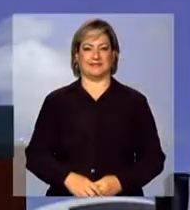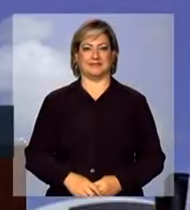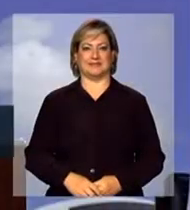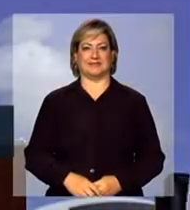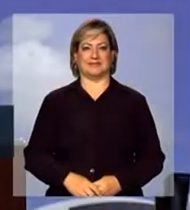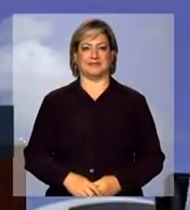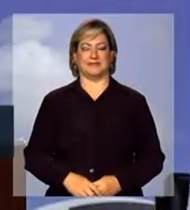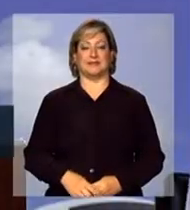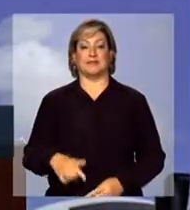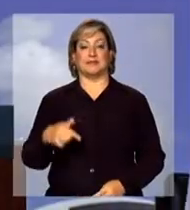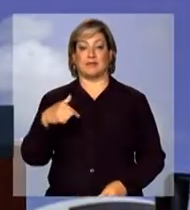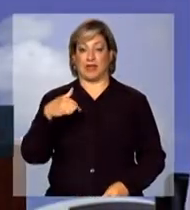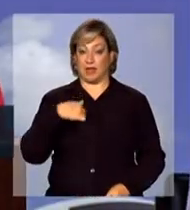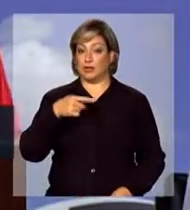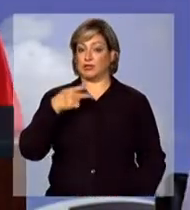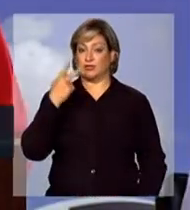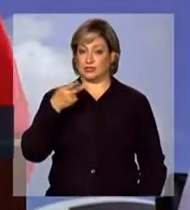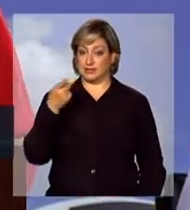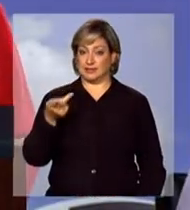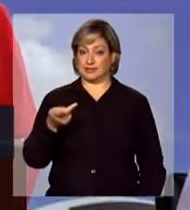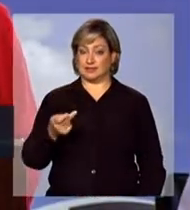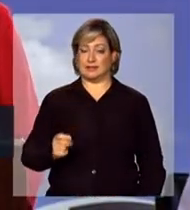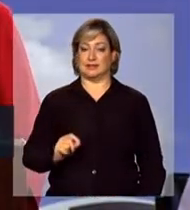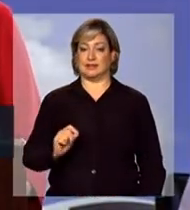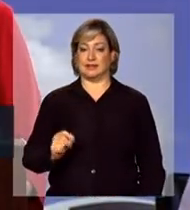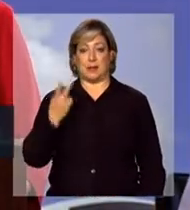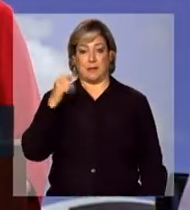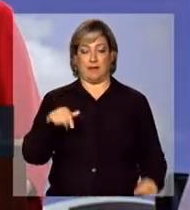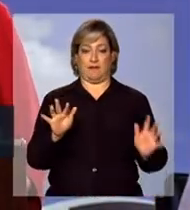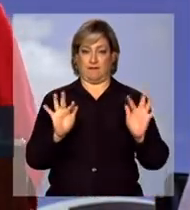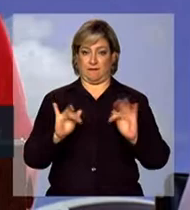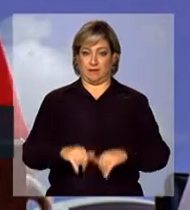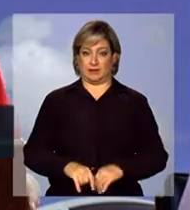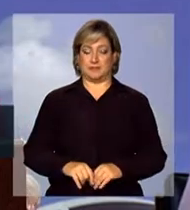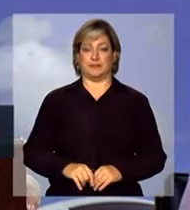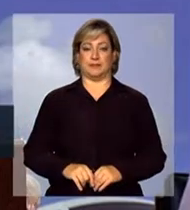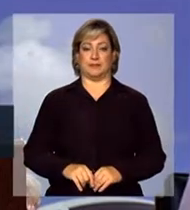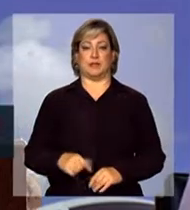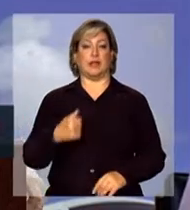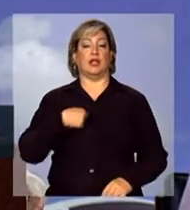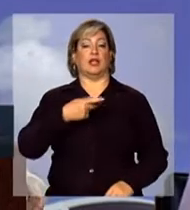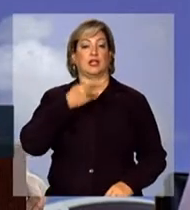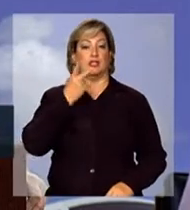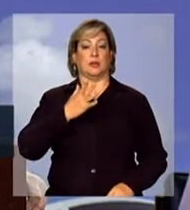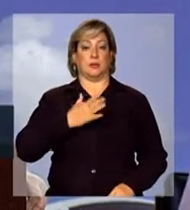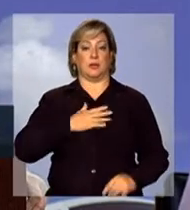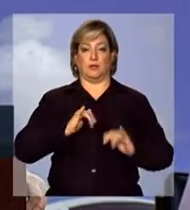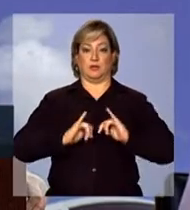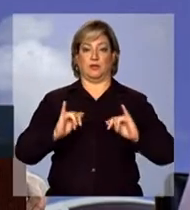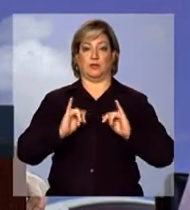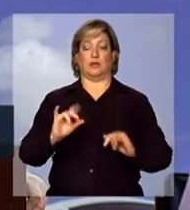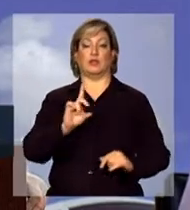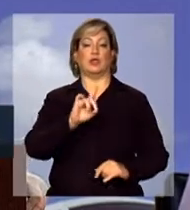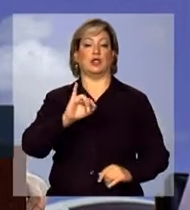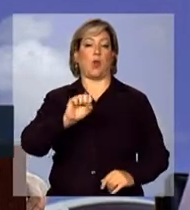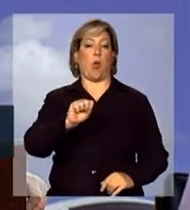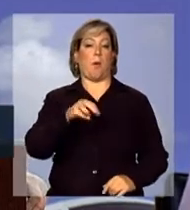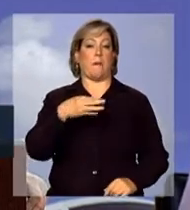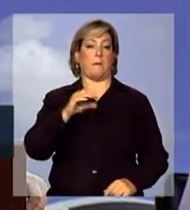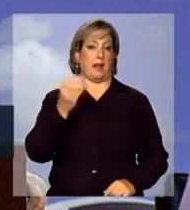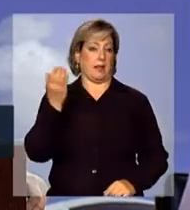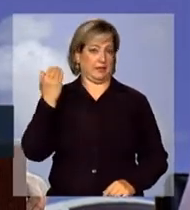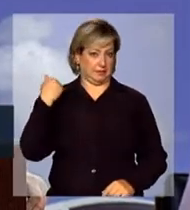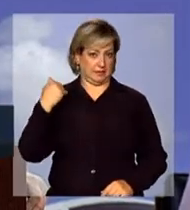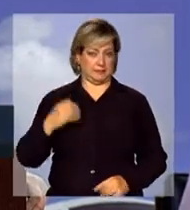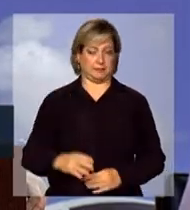Eu disse, para finalizar, eu disse no meu pronunciamento no Dia Internacional da Mulher,